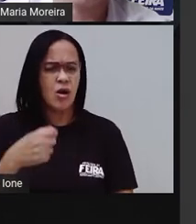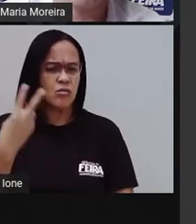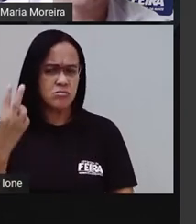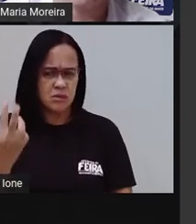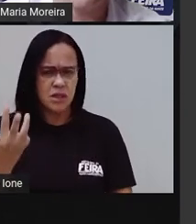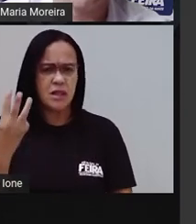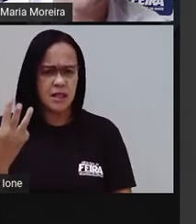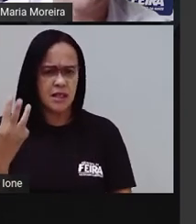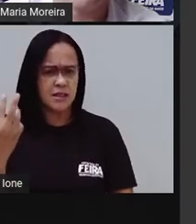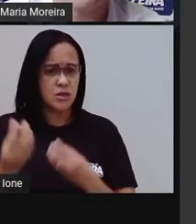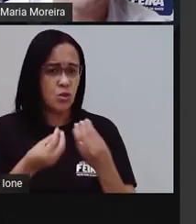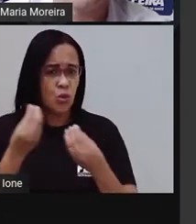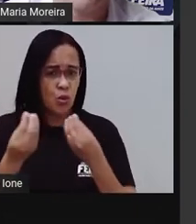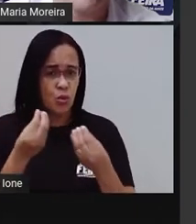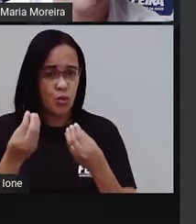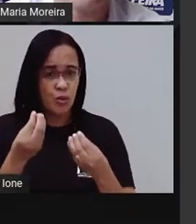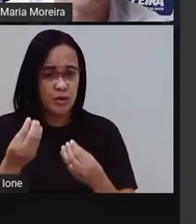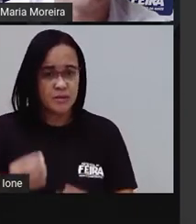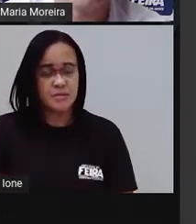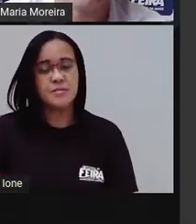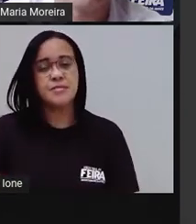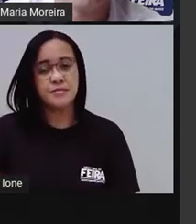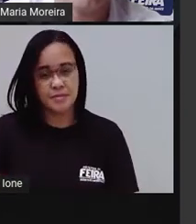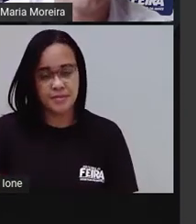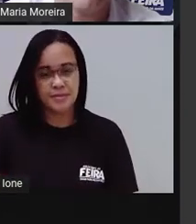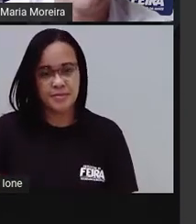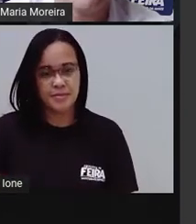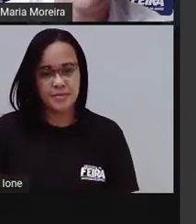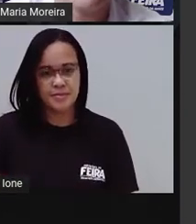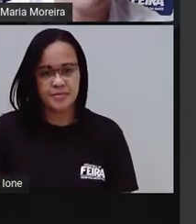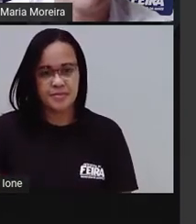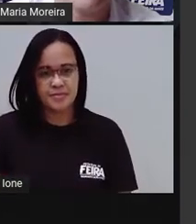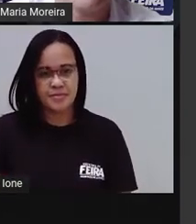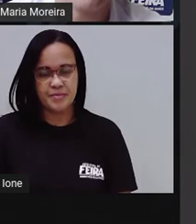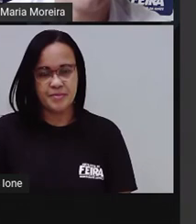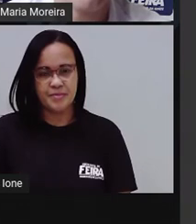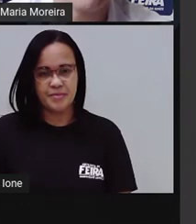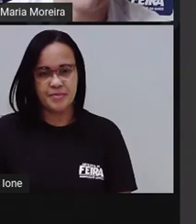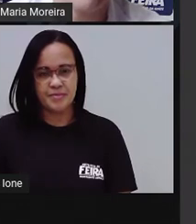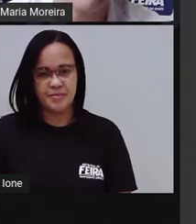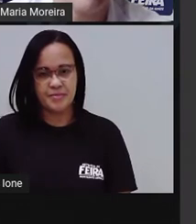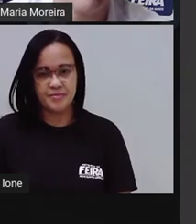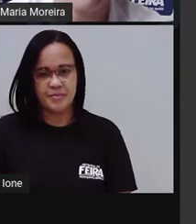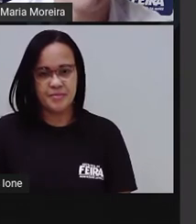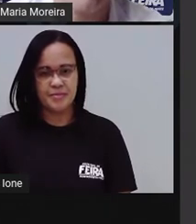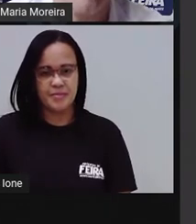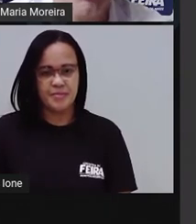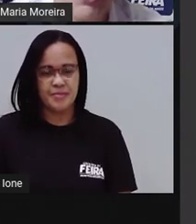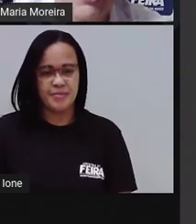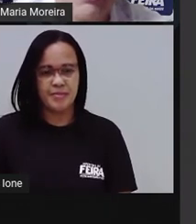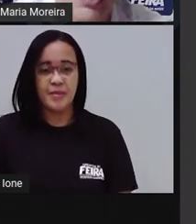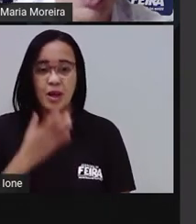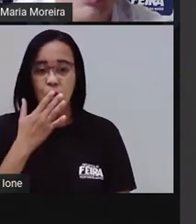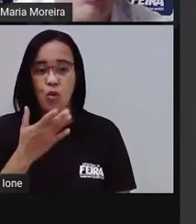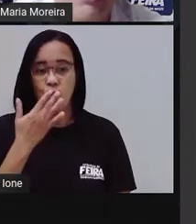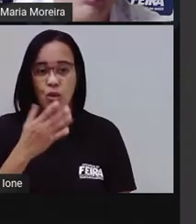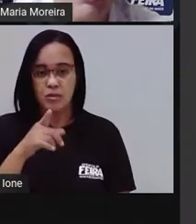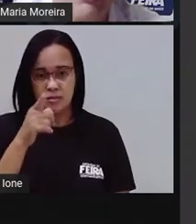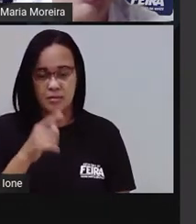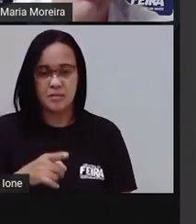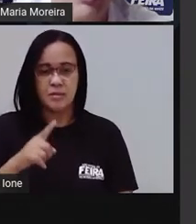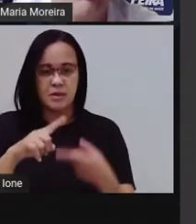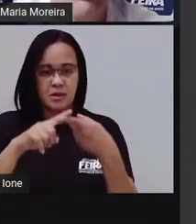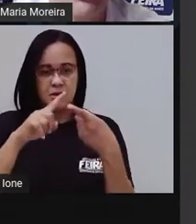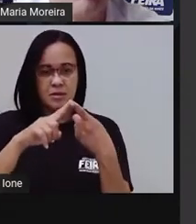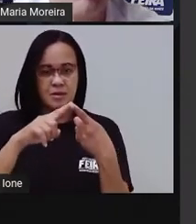Ó, vamos botar outra cor aqui agora. A botou amarelo. Ó, um verde ficando isso aqui, né? verdade, vamos botar esse rosinha. Próximo carro. Ó,